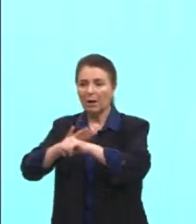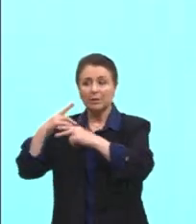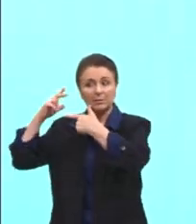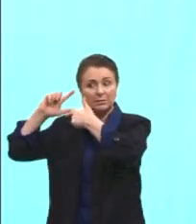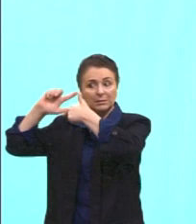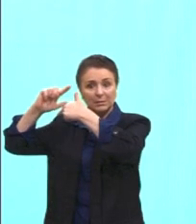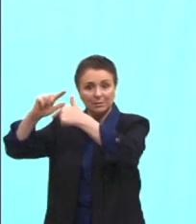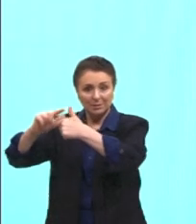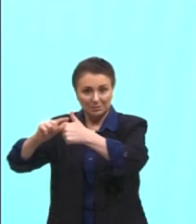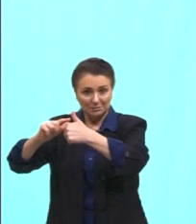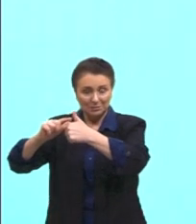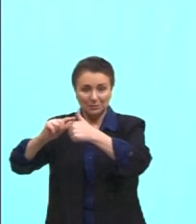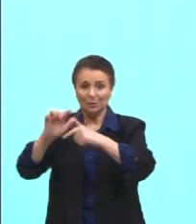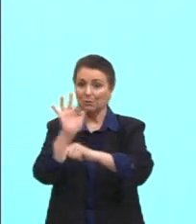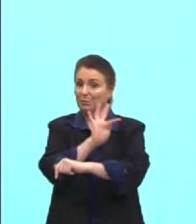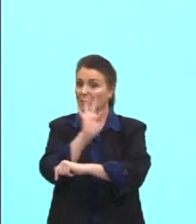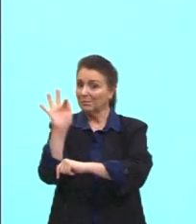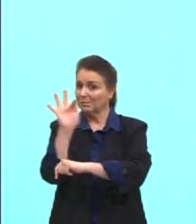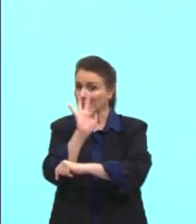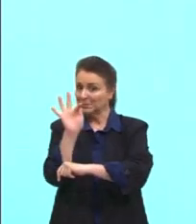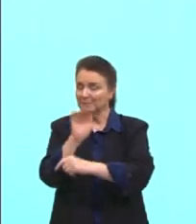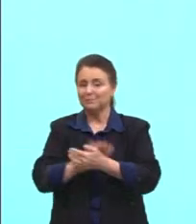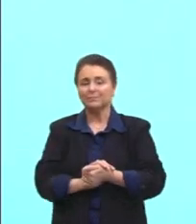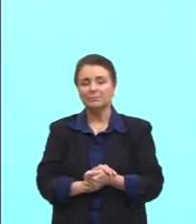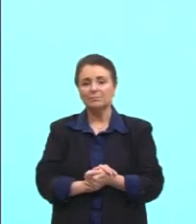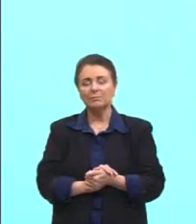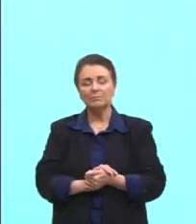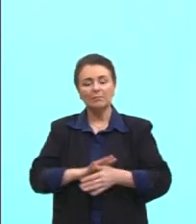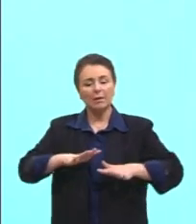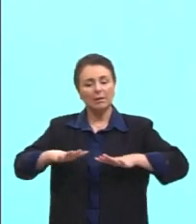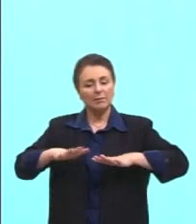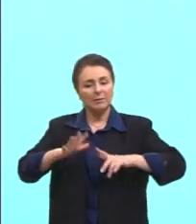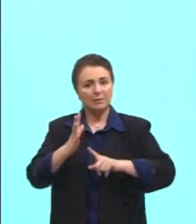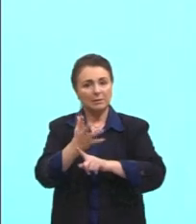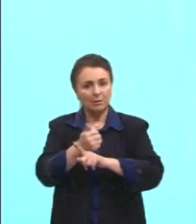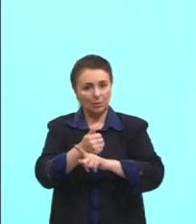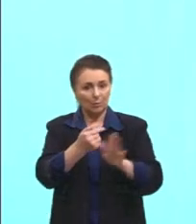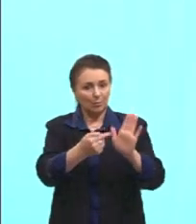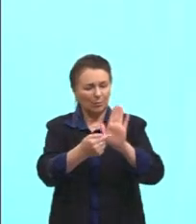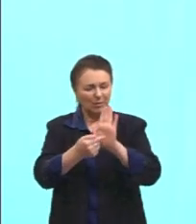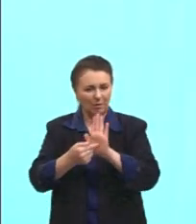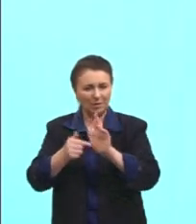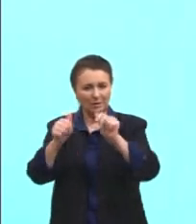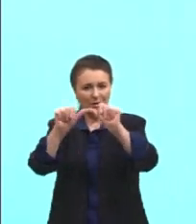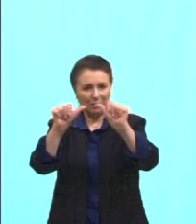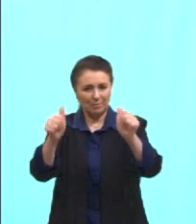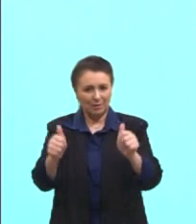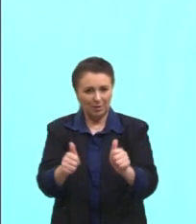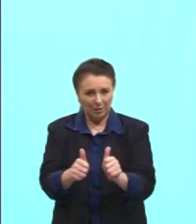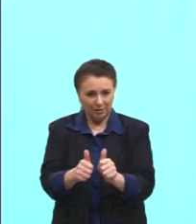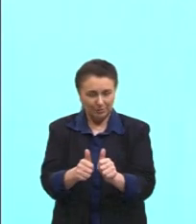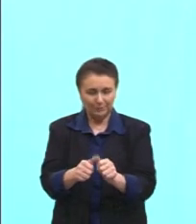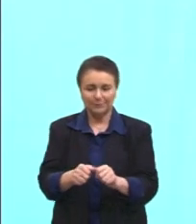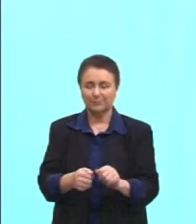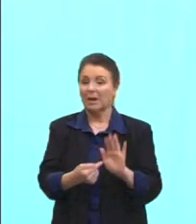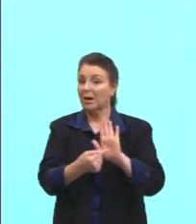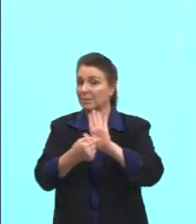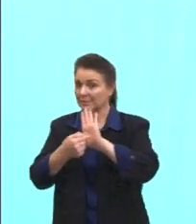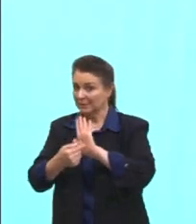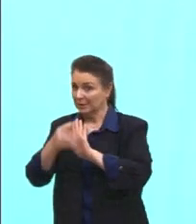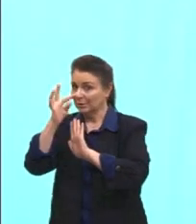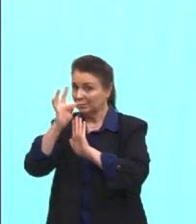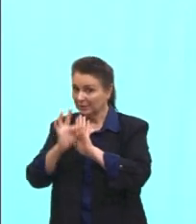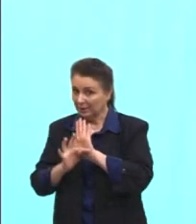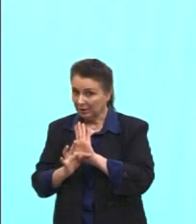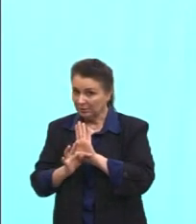formais. A manifestação artística expressa na imagem e apresentada no texto